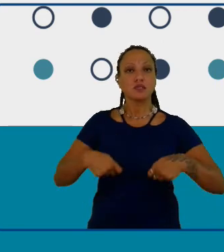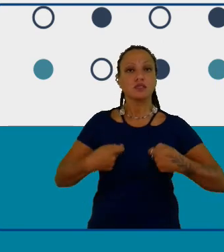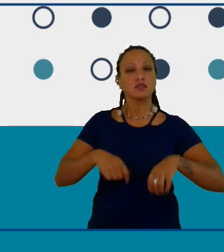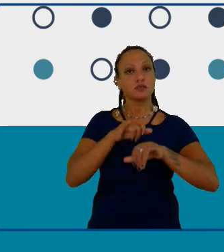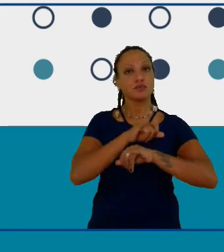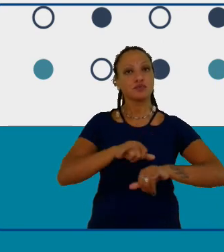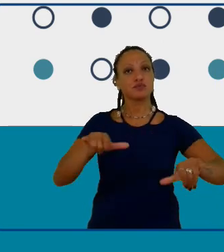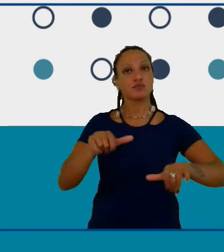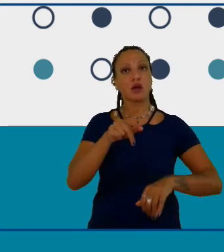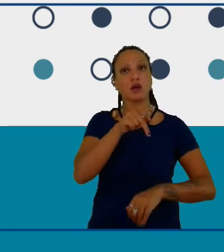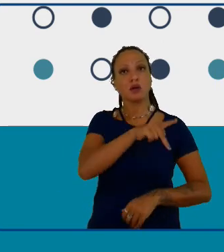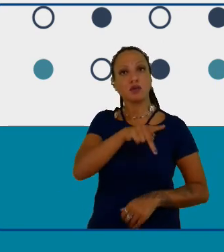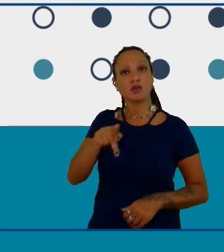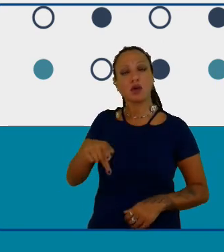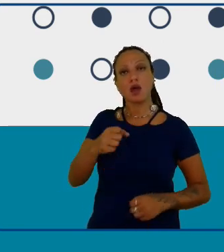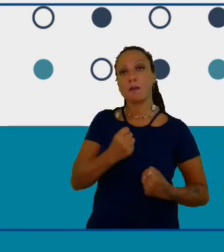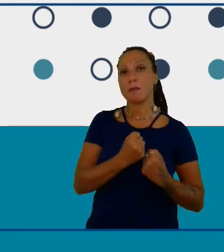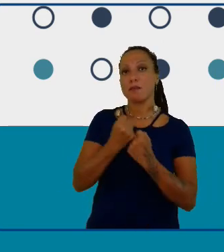professores